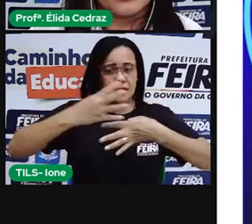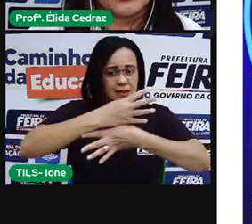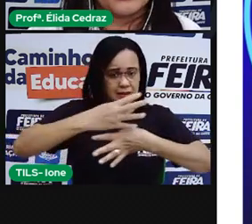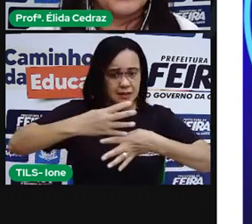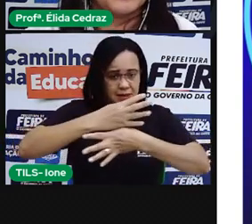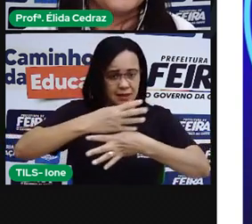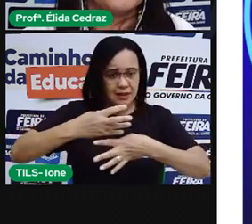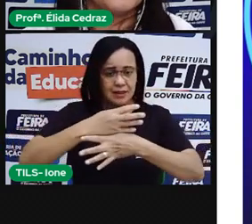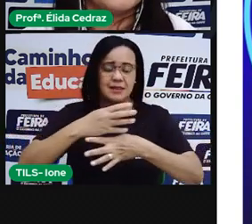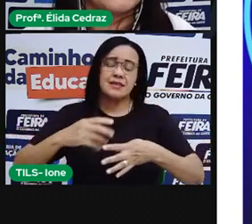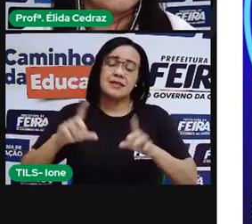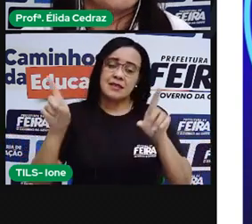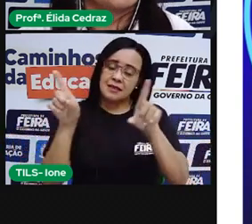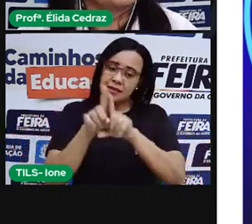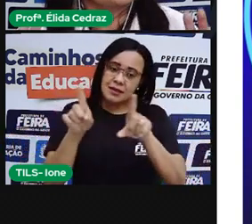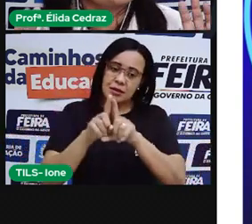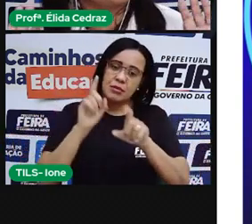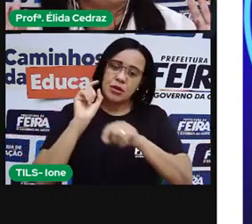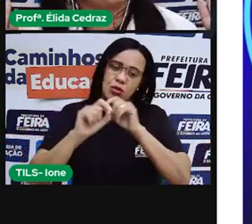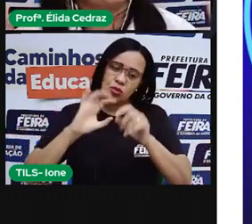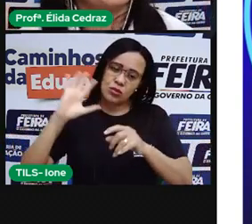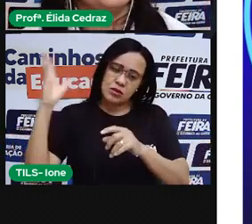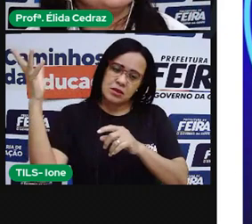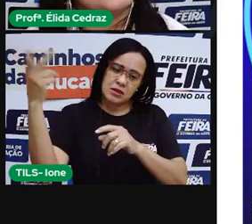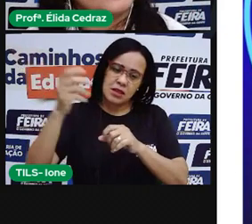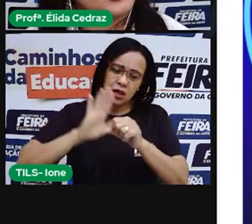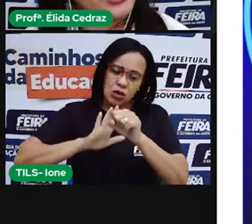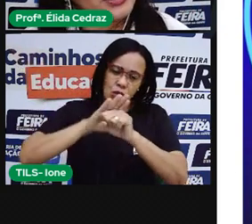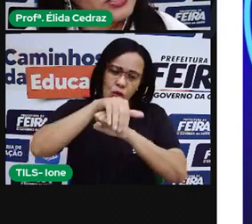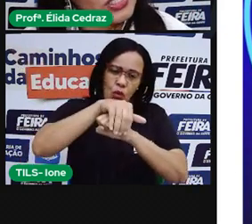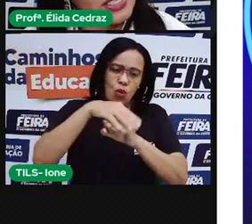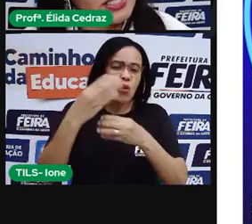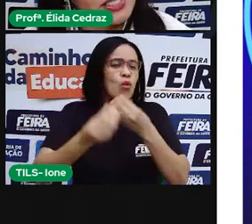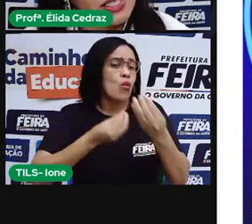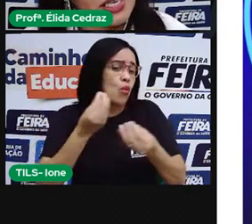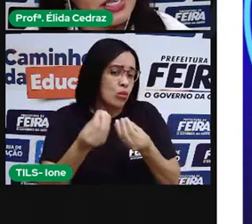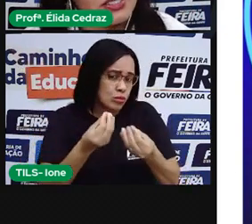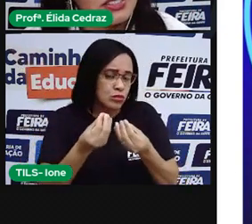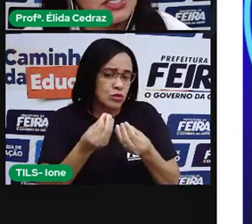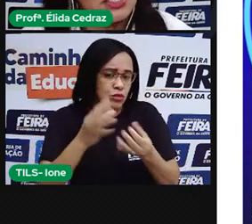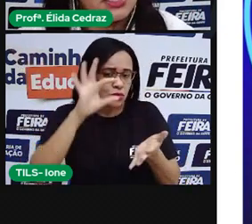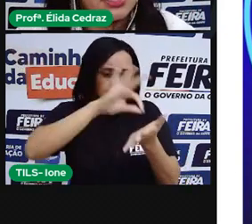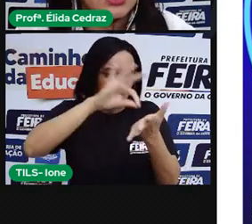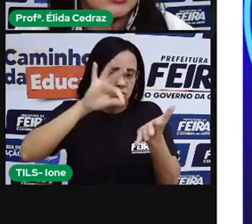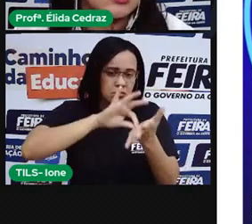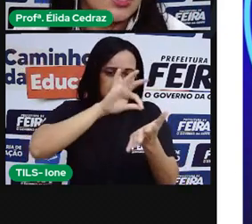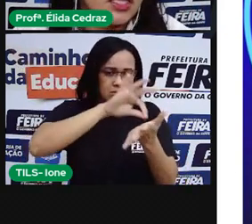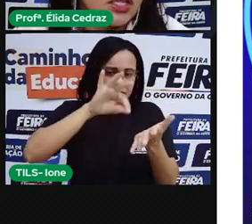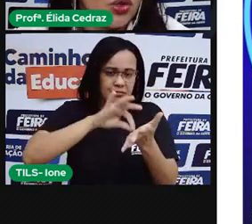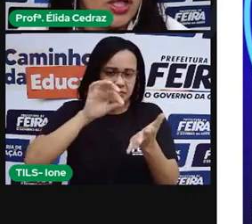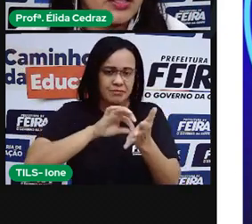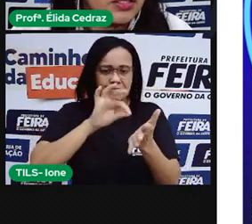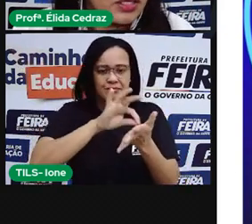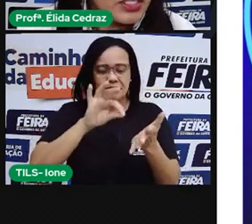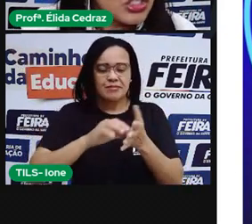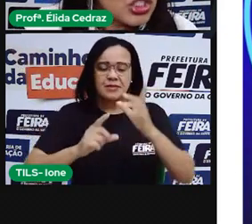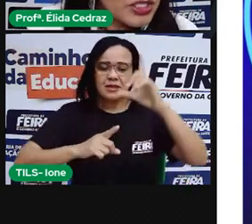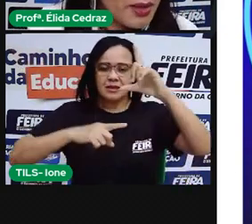No céu noturno, nós temos os nossos pontinhos cintilantes, as estrelas. E,